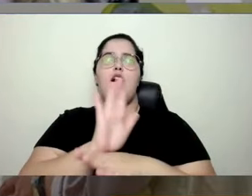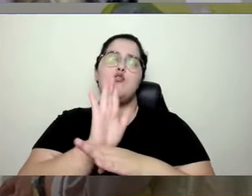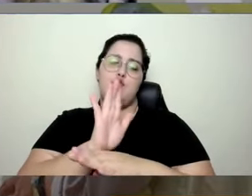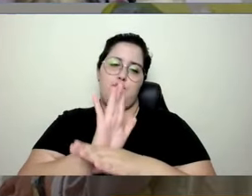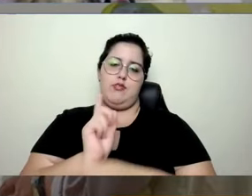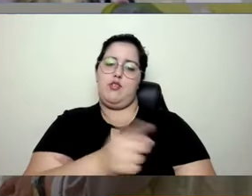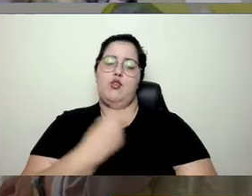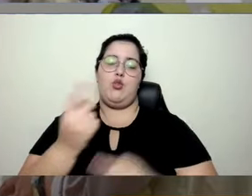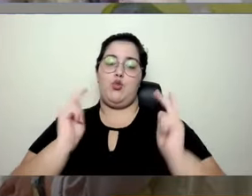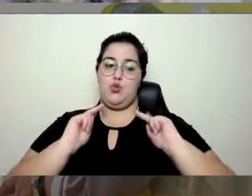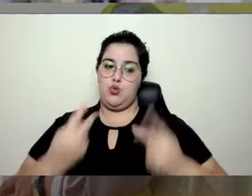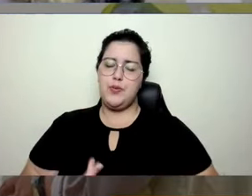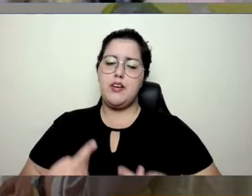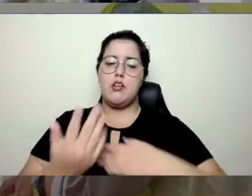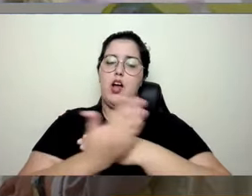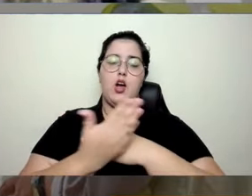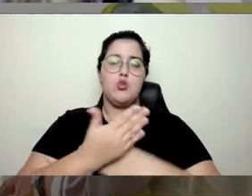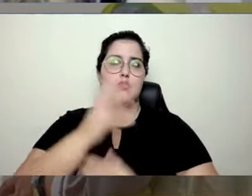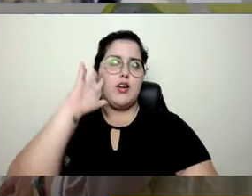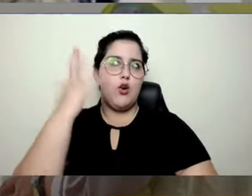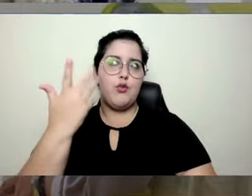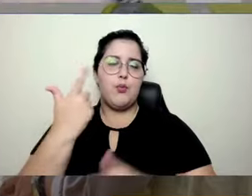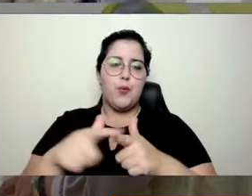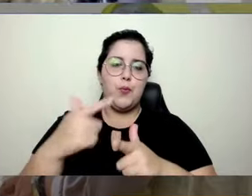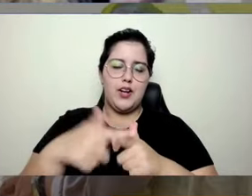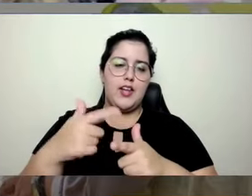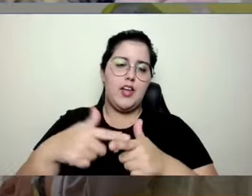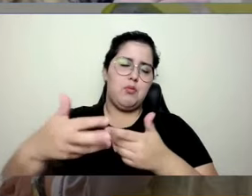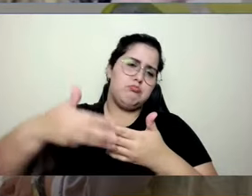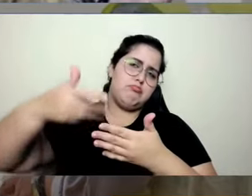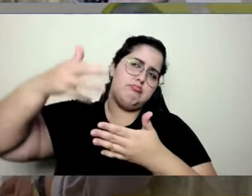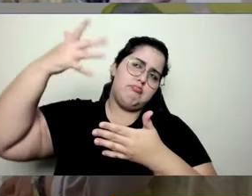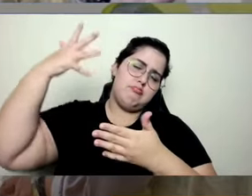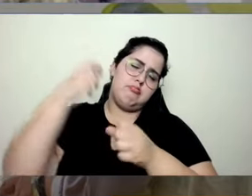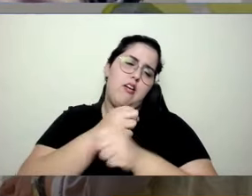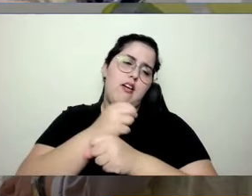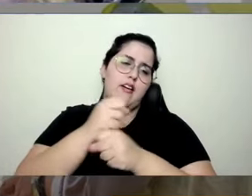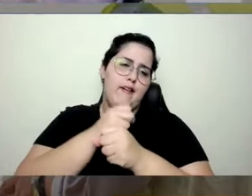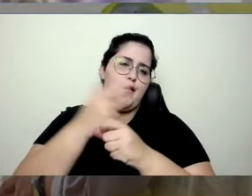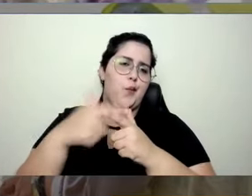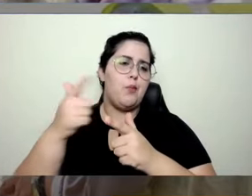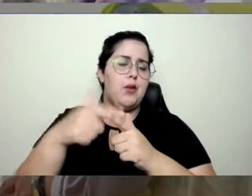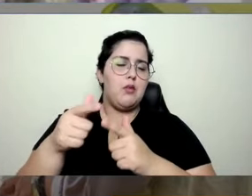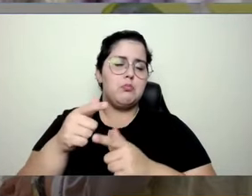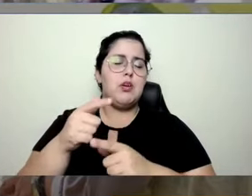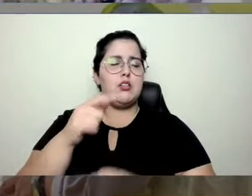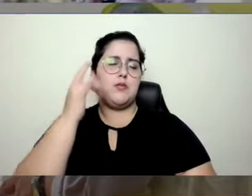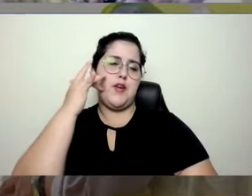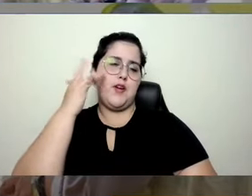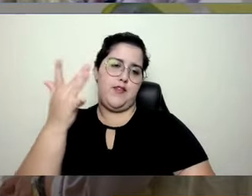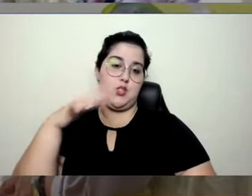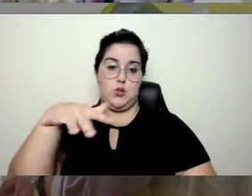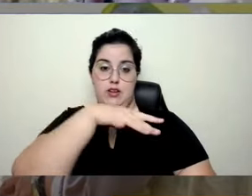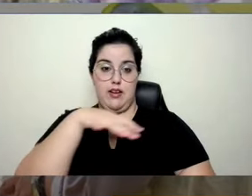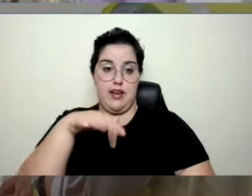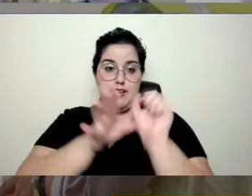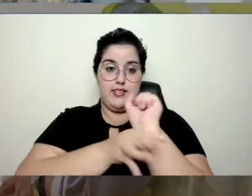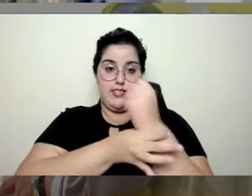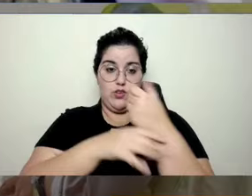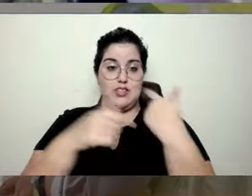tecnologia para resolver problemas que a gente tem desde muito tempo. Segurança do trabalho é lotada de papel.